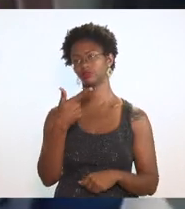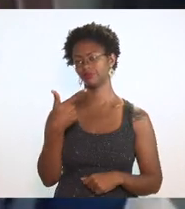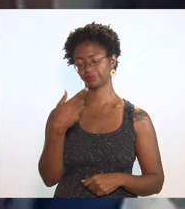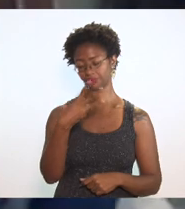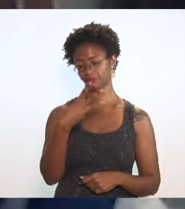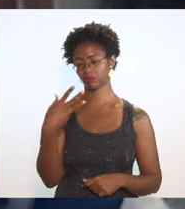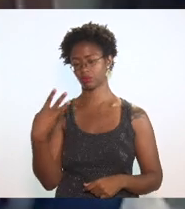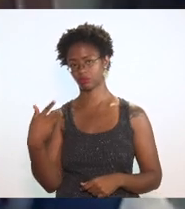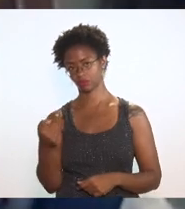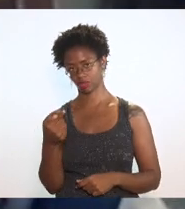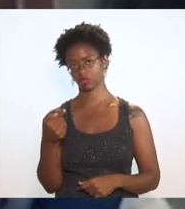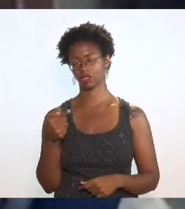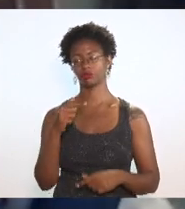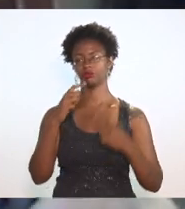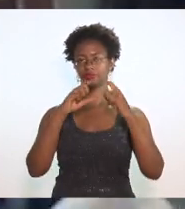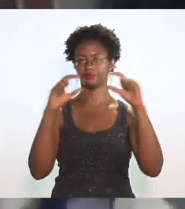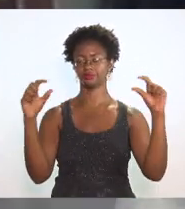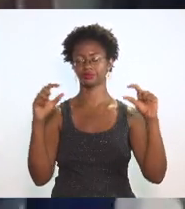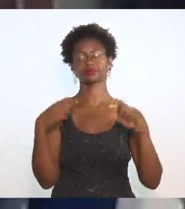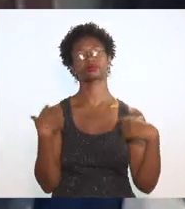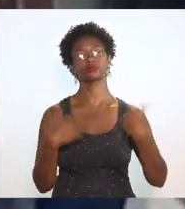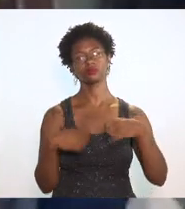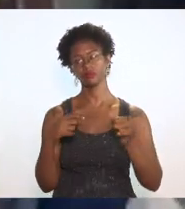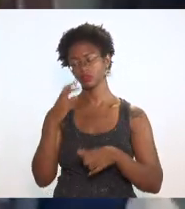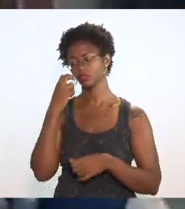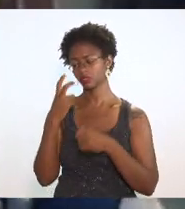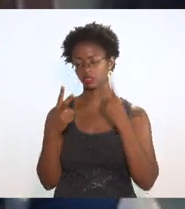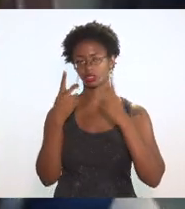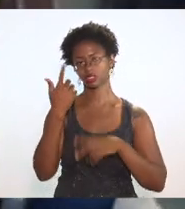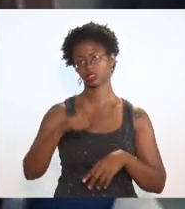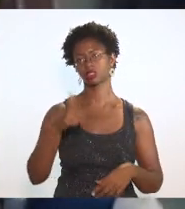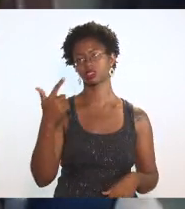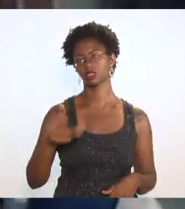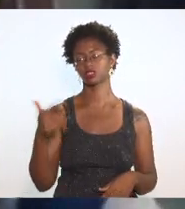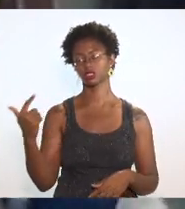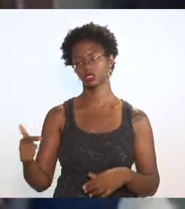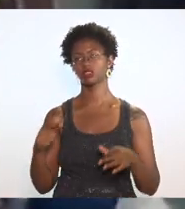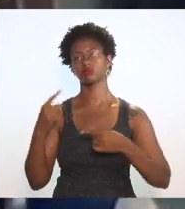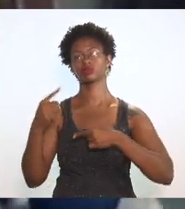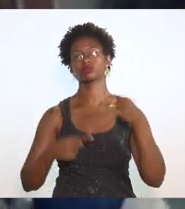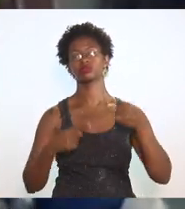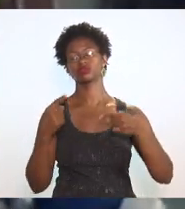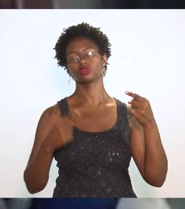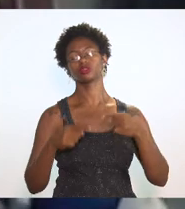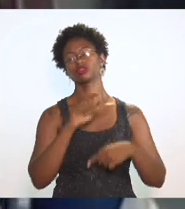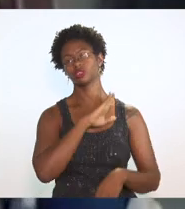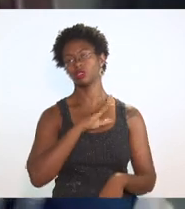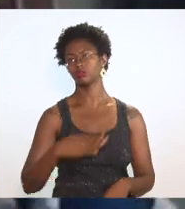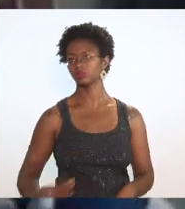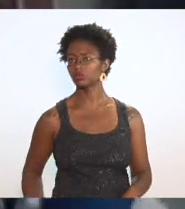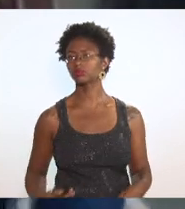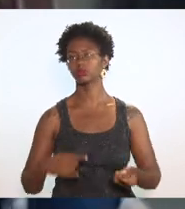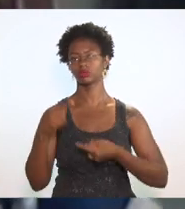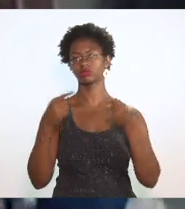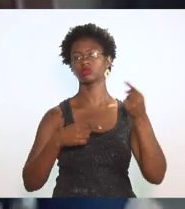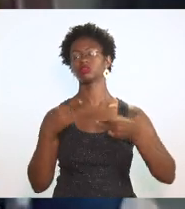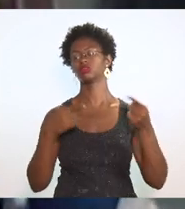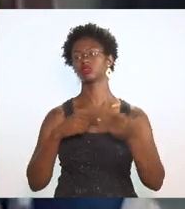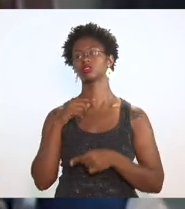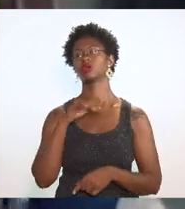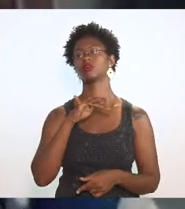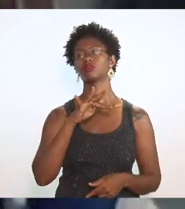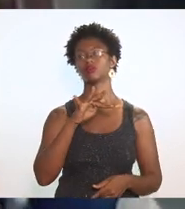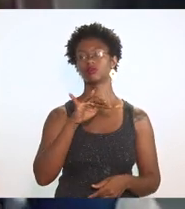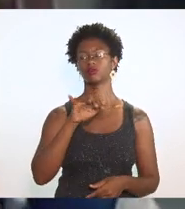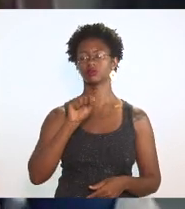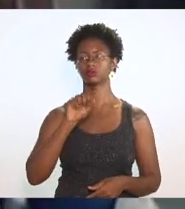administração pública tem que fazer revisão periódica de suas políticas públicas inclusive políticas fiscais e aí eu chamo a atenção